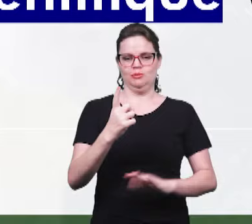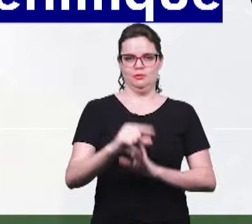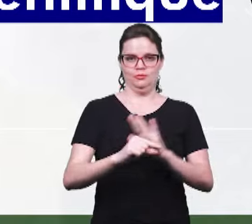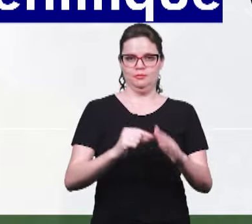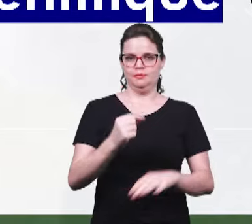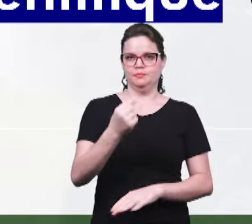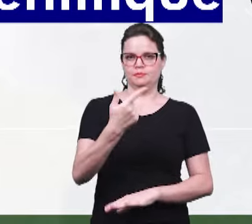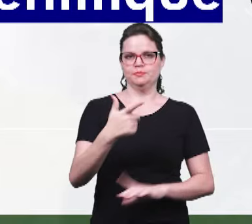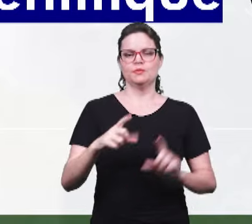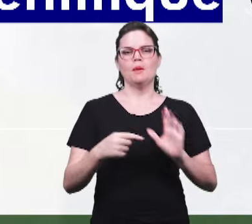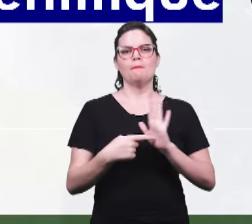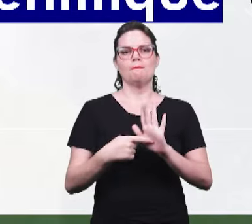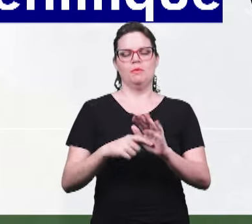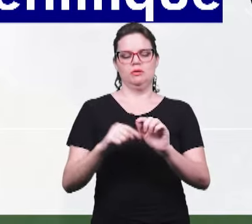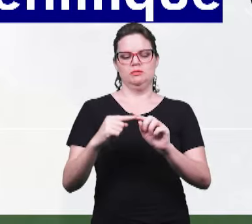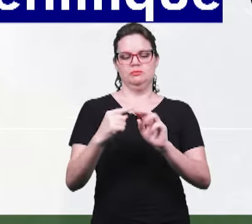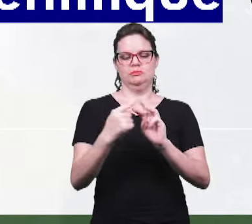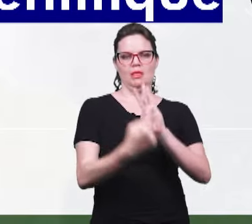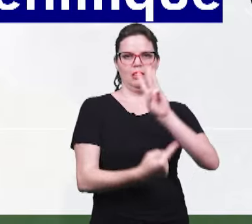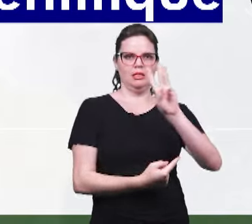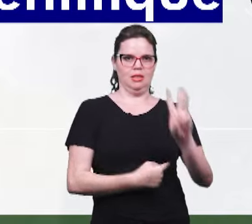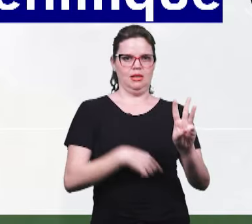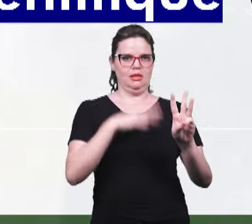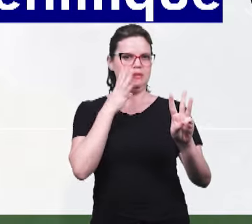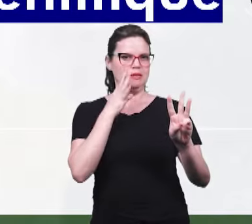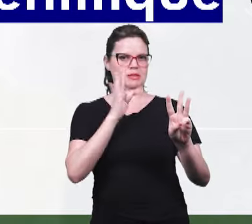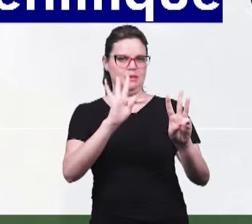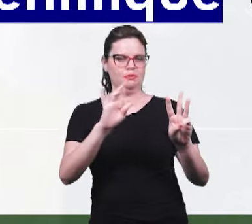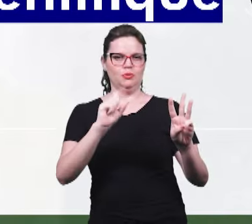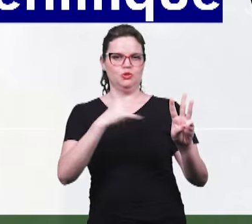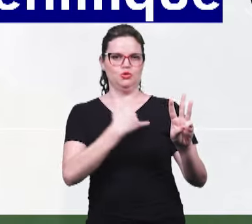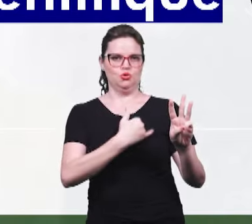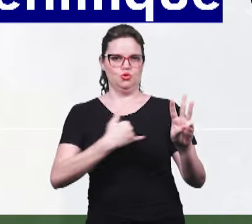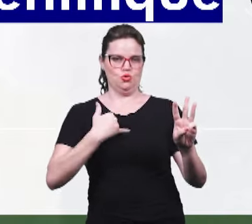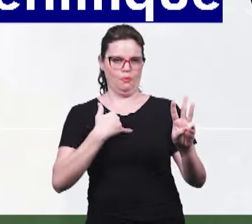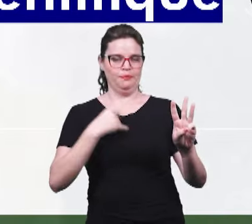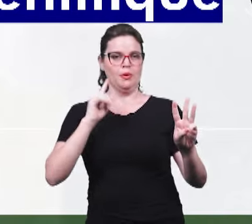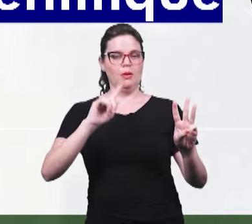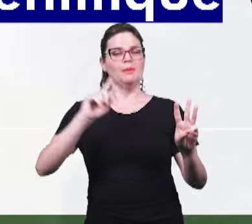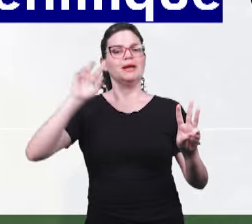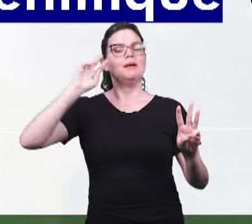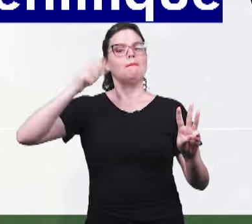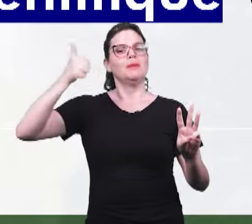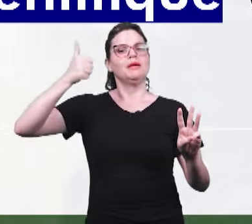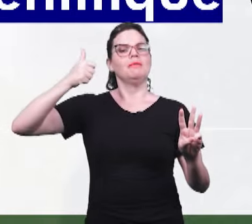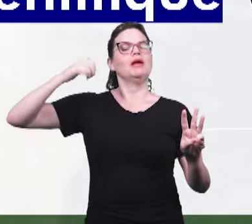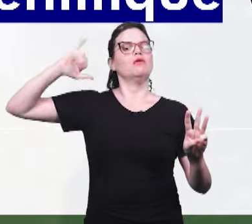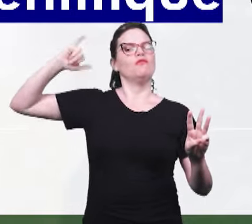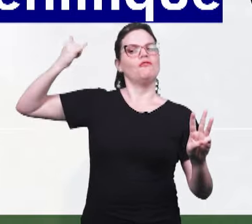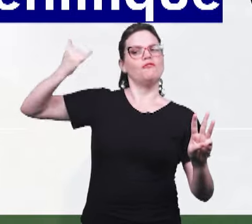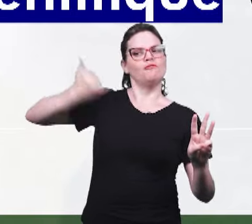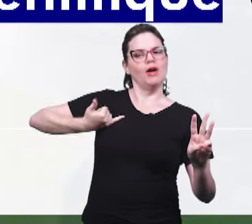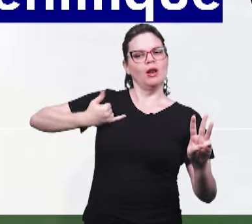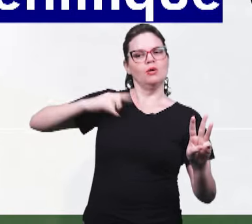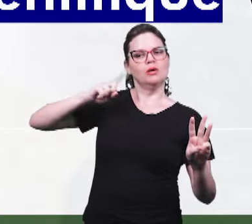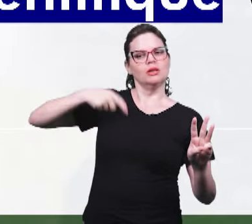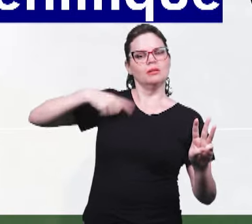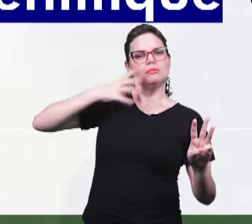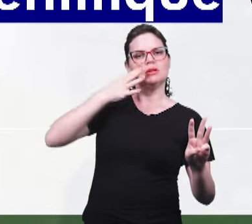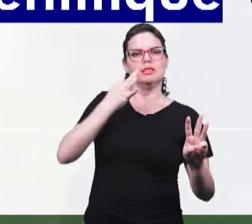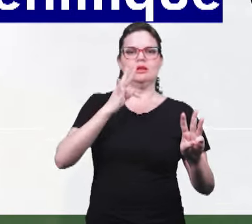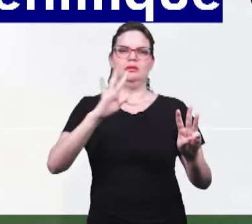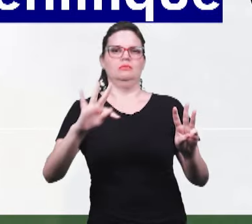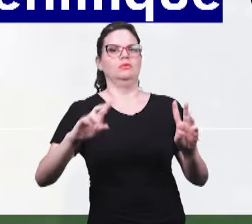os três testemunhos de João após ter sido notificado sobre as coisas que brevemente devem